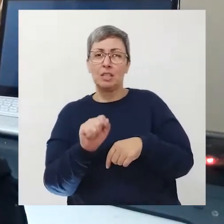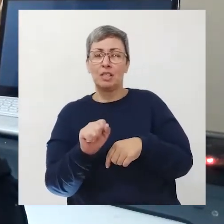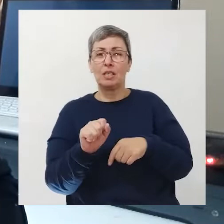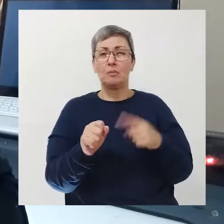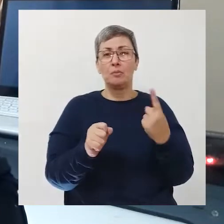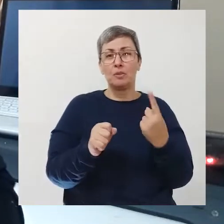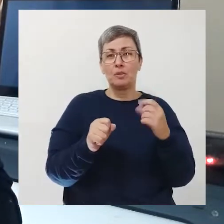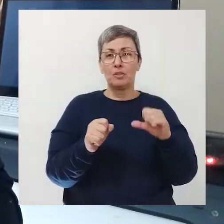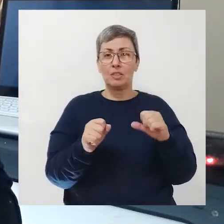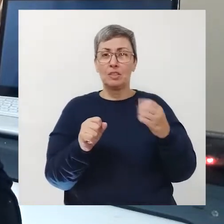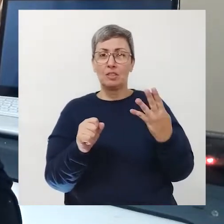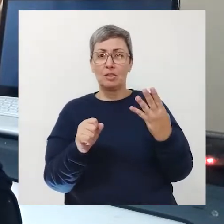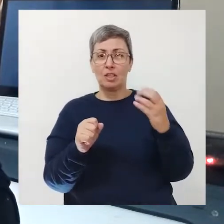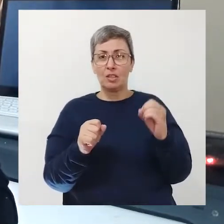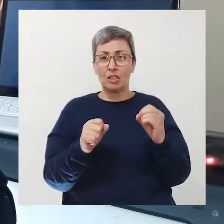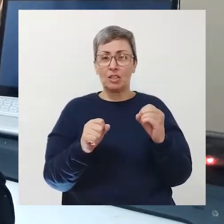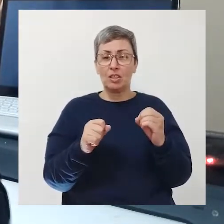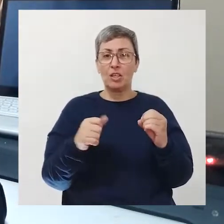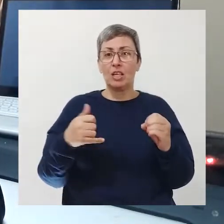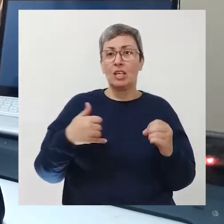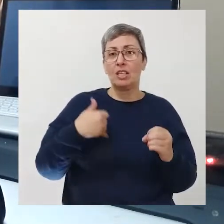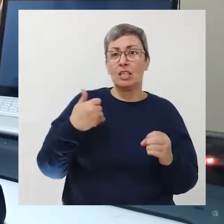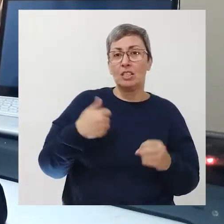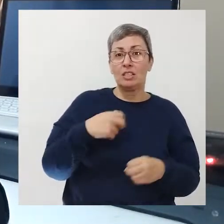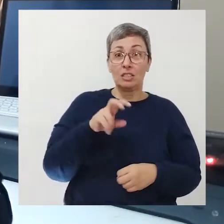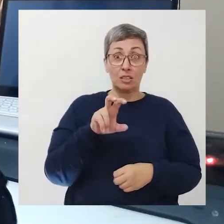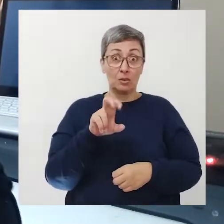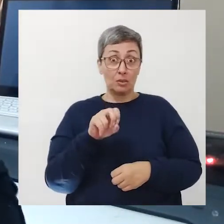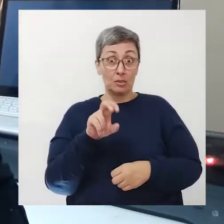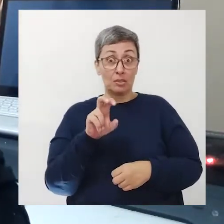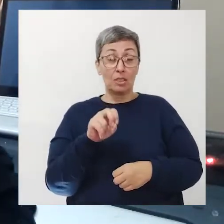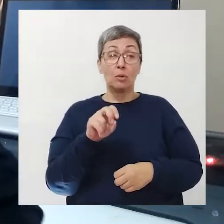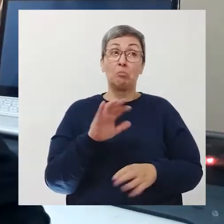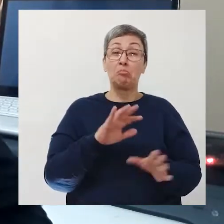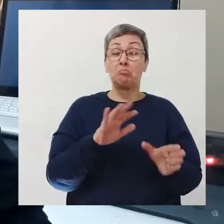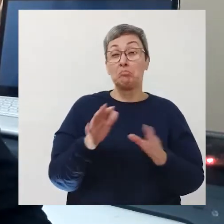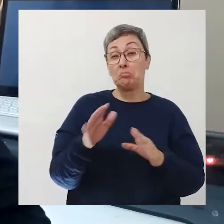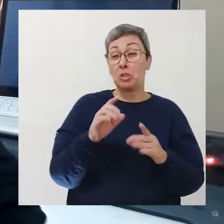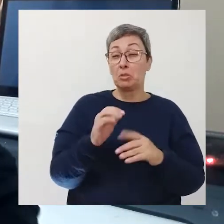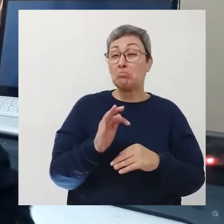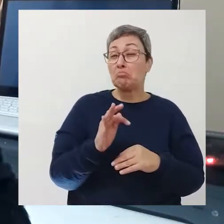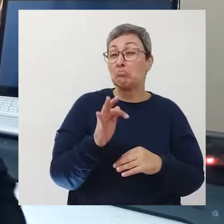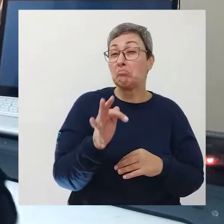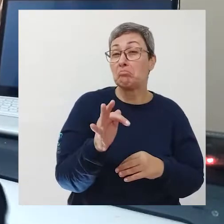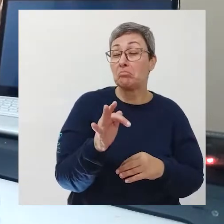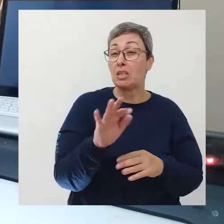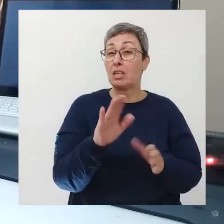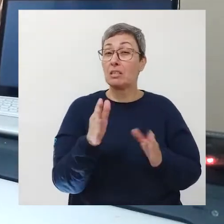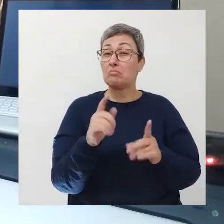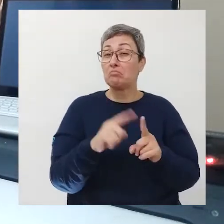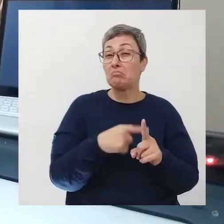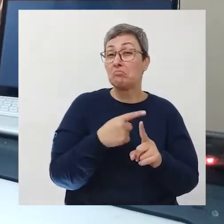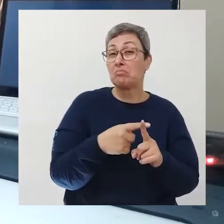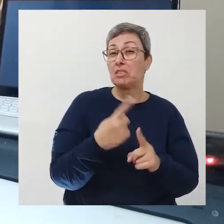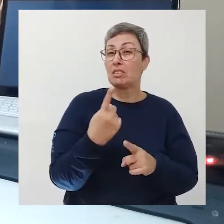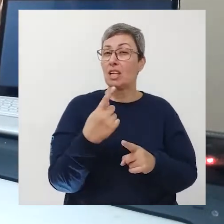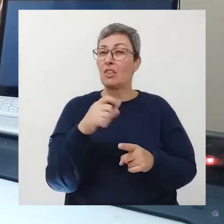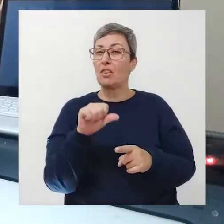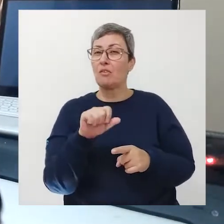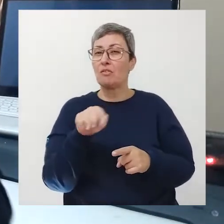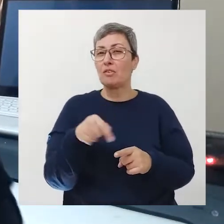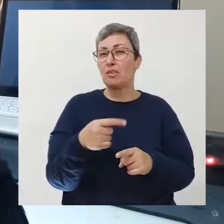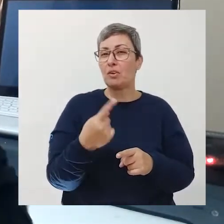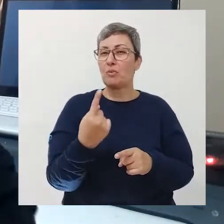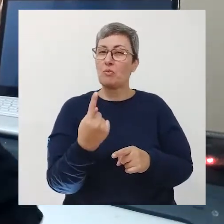1940, uma pessoa ao completar 50 anos, por exemplo tinha uma expectativa de viver mais 19